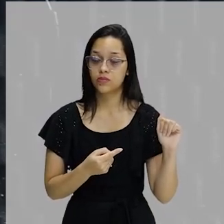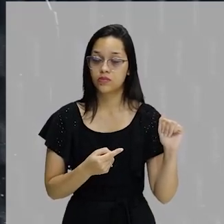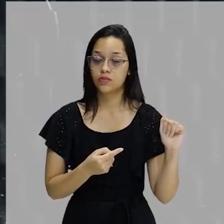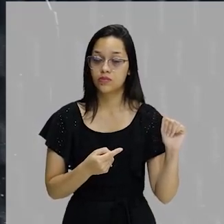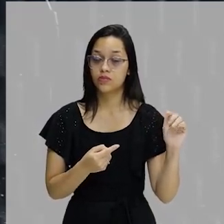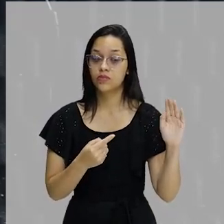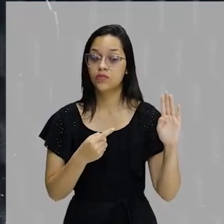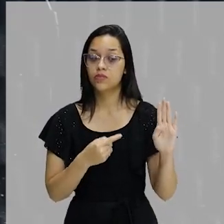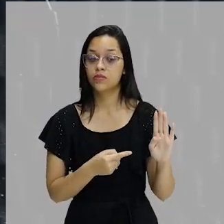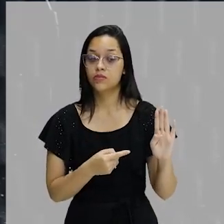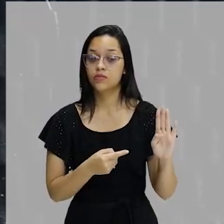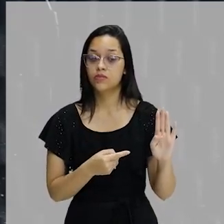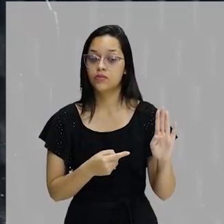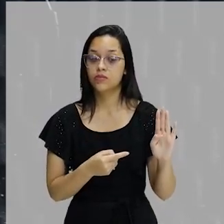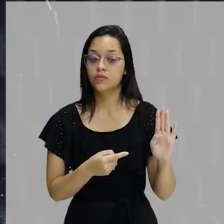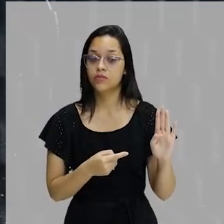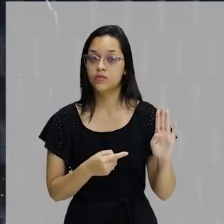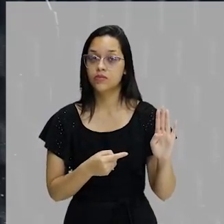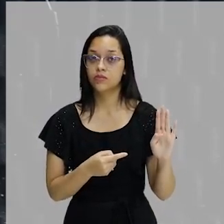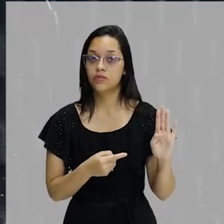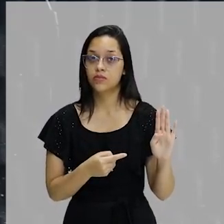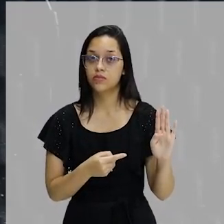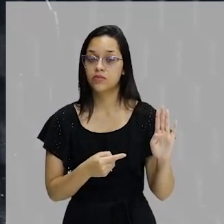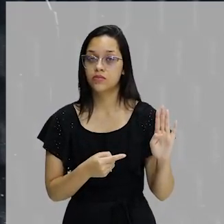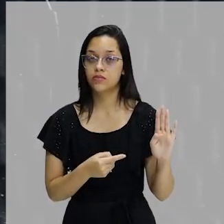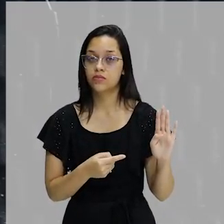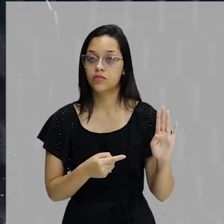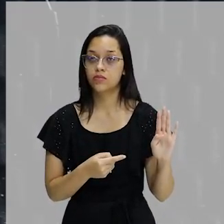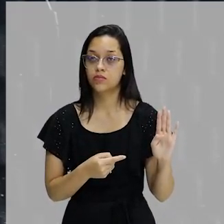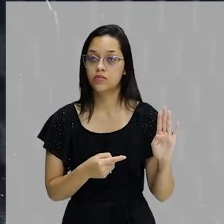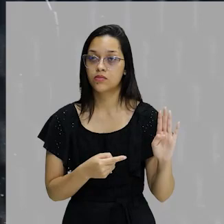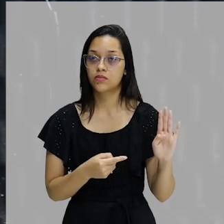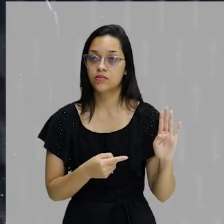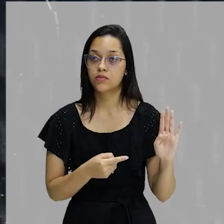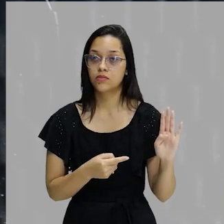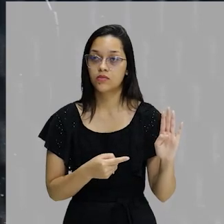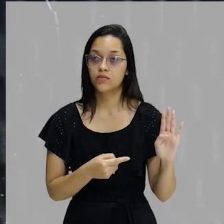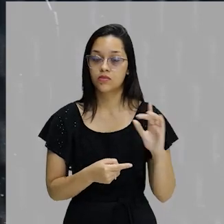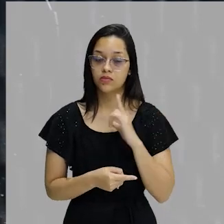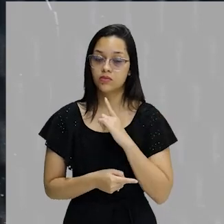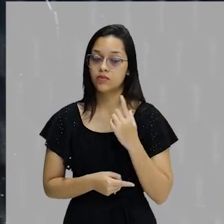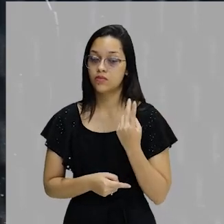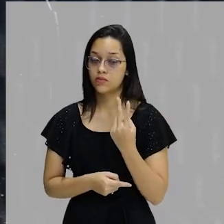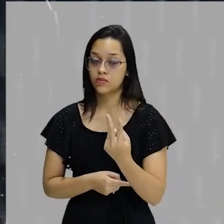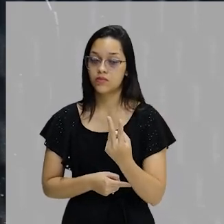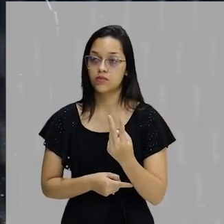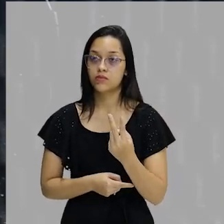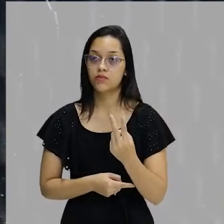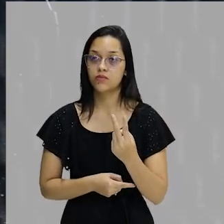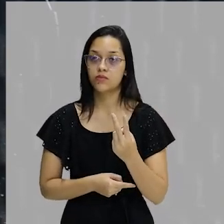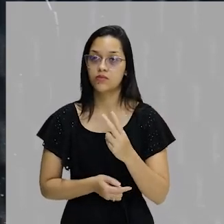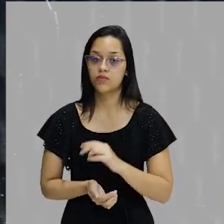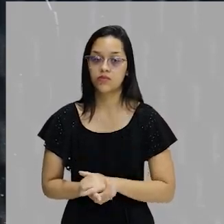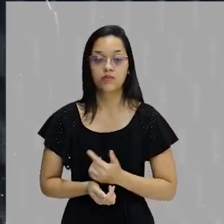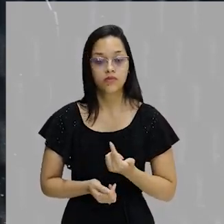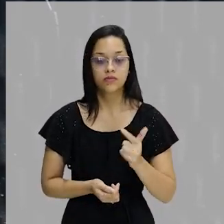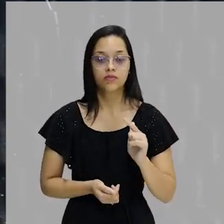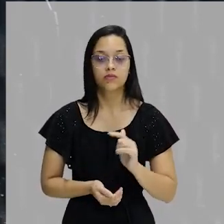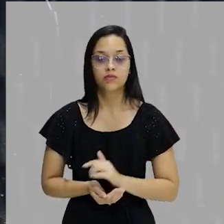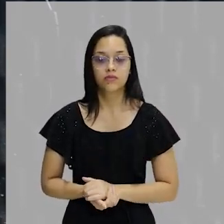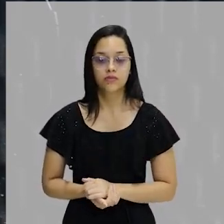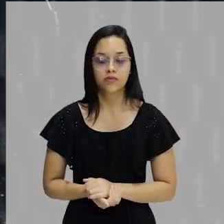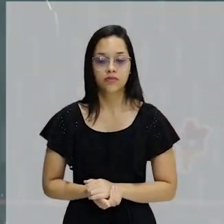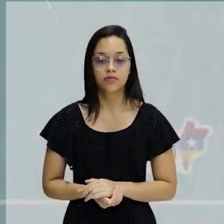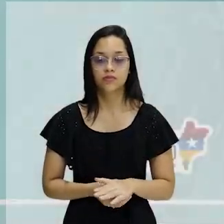caminhos ou é uma forma artificial que também possibilita os caminhos? Nós temos aqui duas alternativas. Vamos para as próximas.